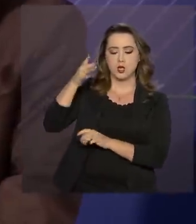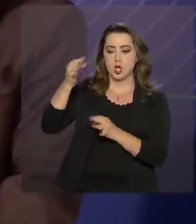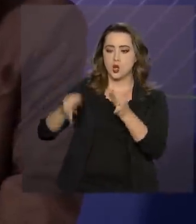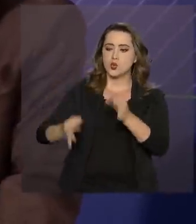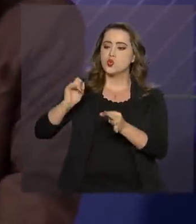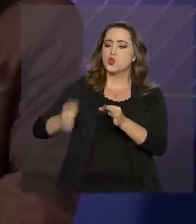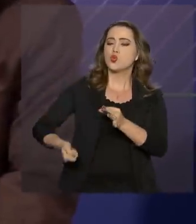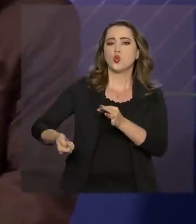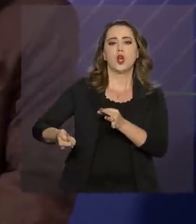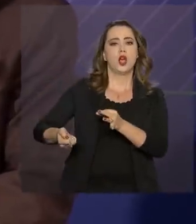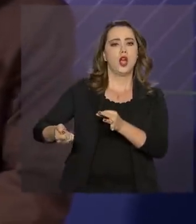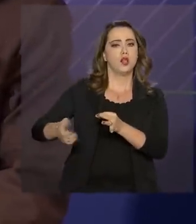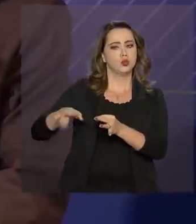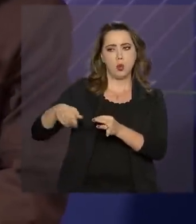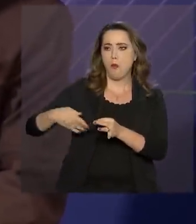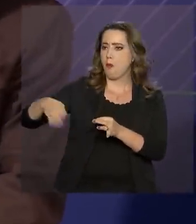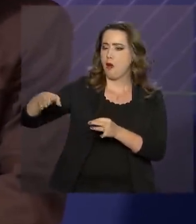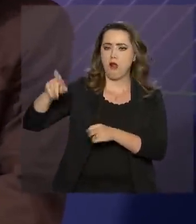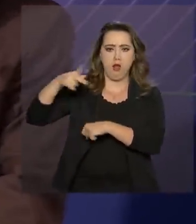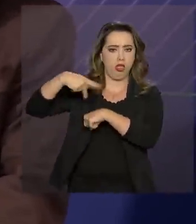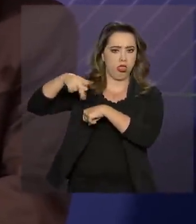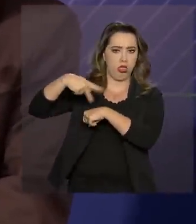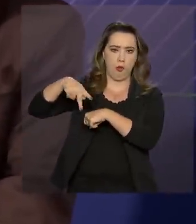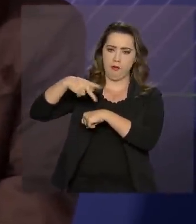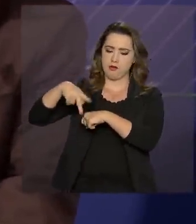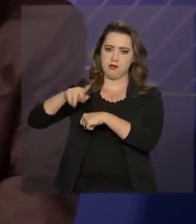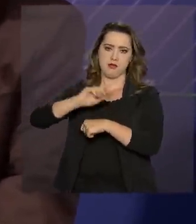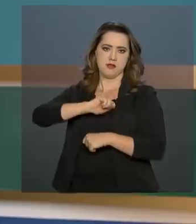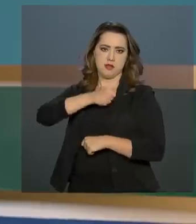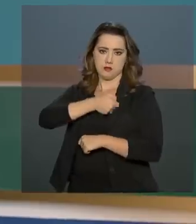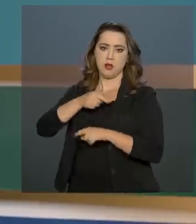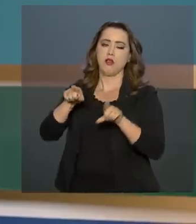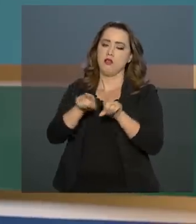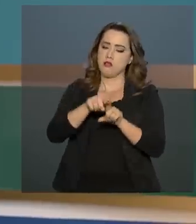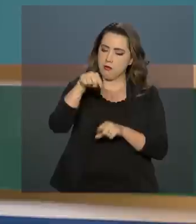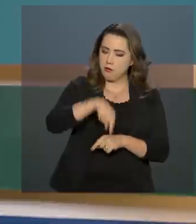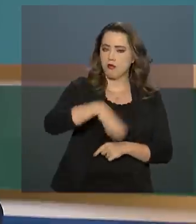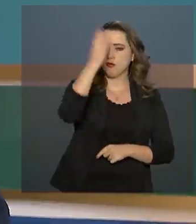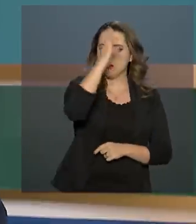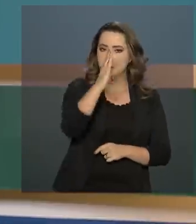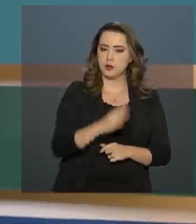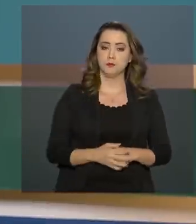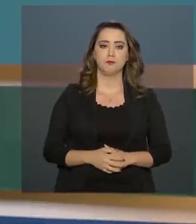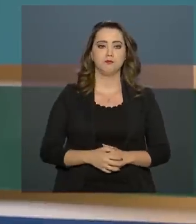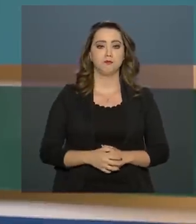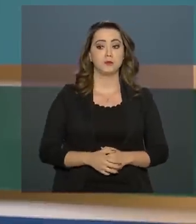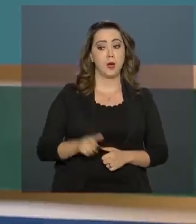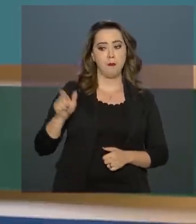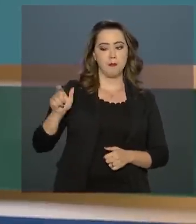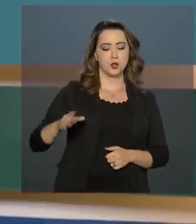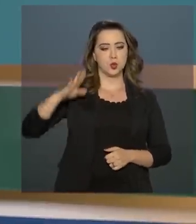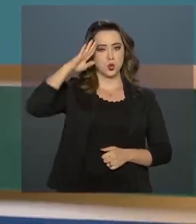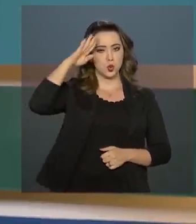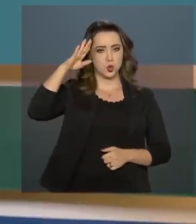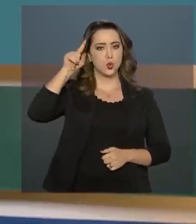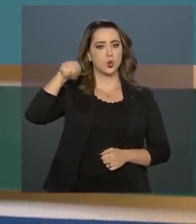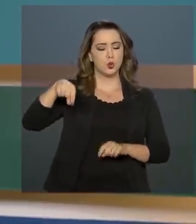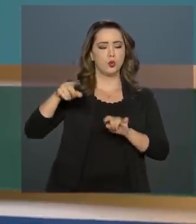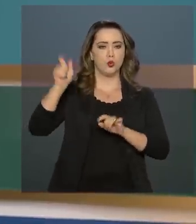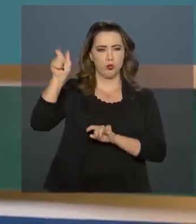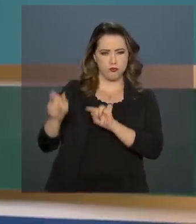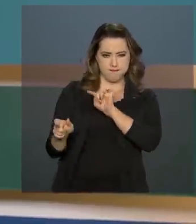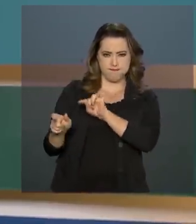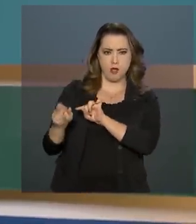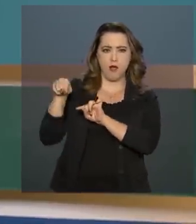pela Justiça da Espanha e pela própria Justiça brasileira. O militar detido é sargento da Aeronáutica e